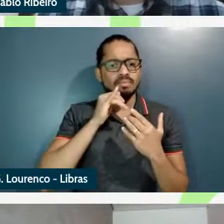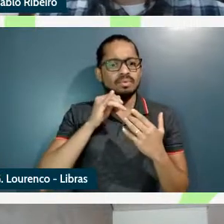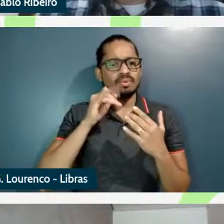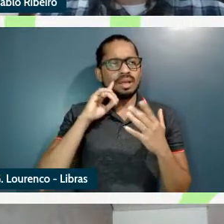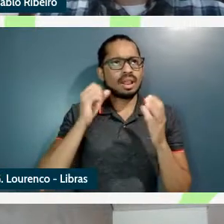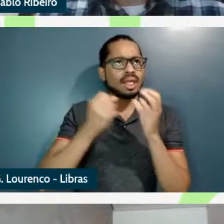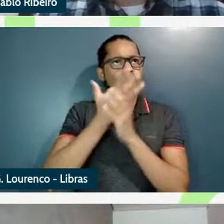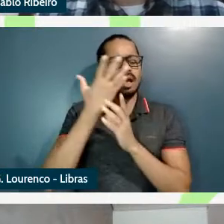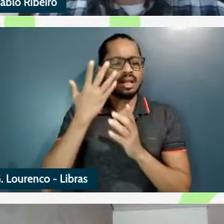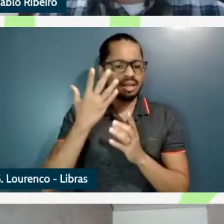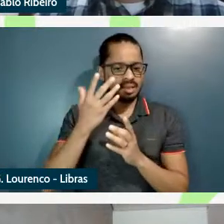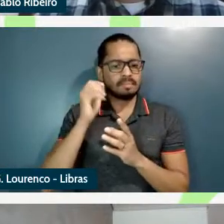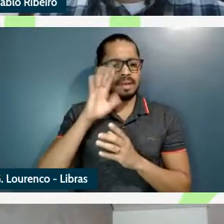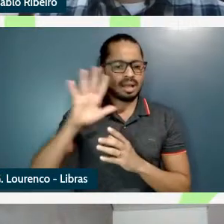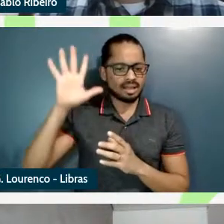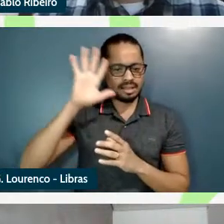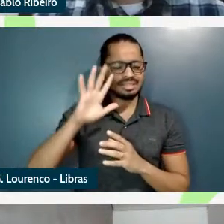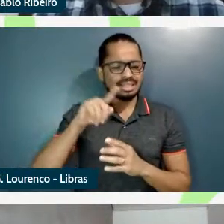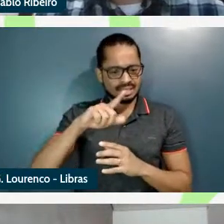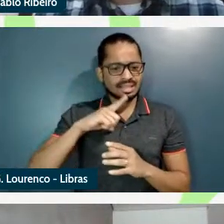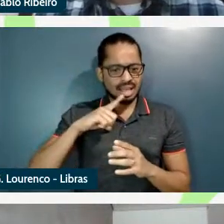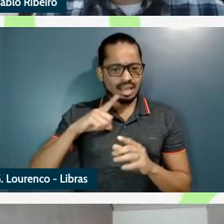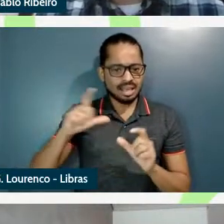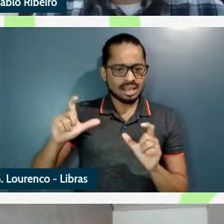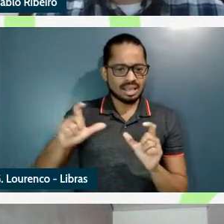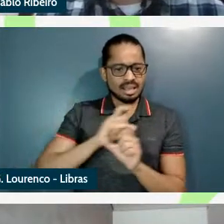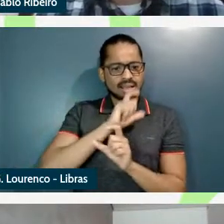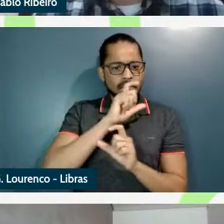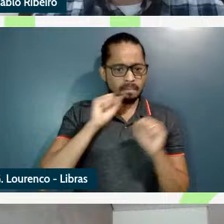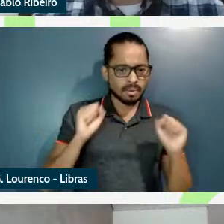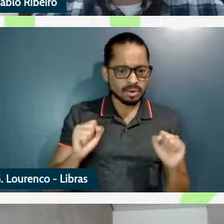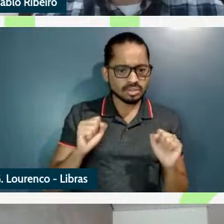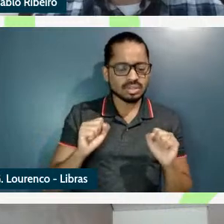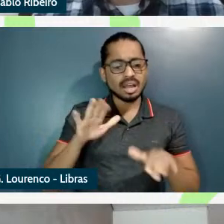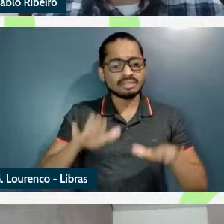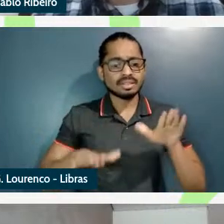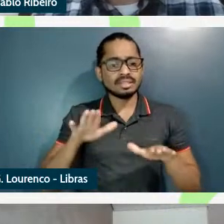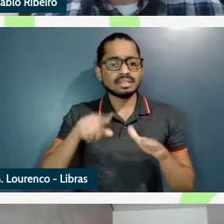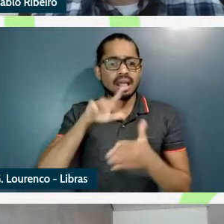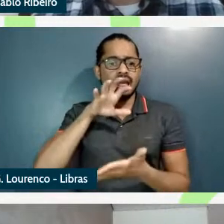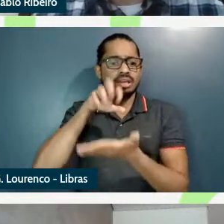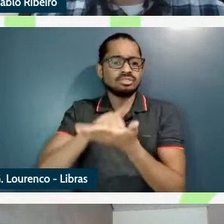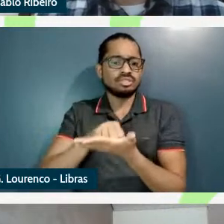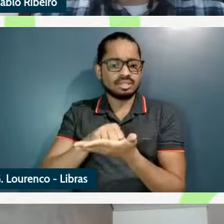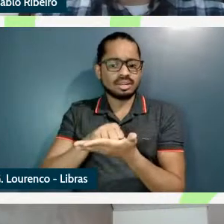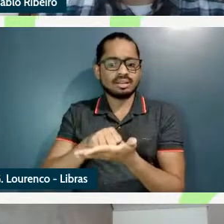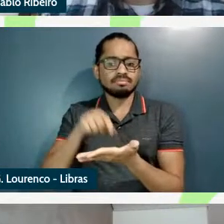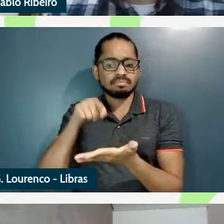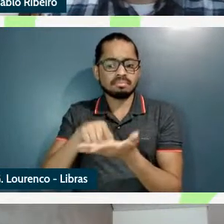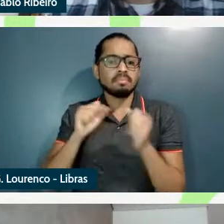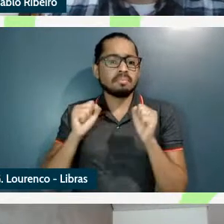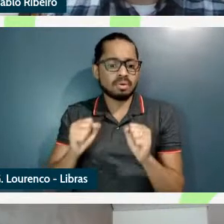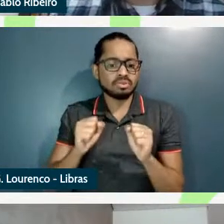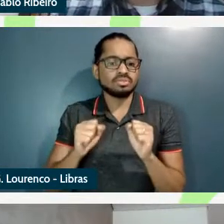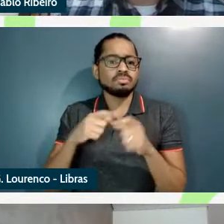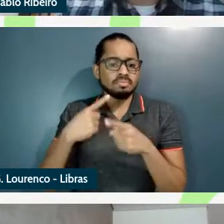vão entrar na alternância talvez o registrar seja desse tipo porque o movimento é metafórico certo